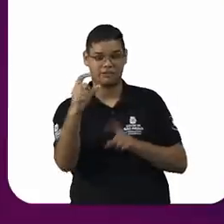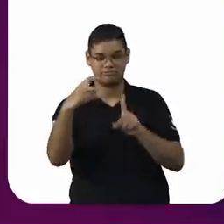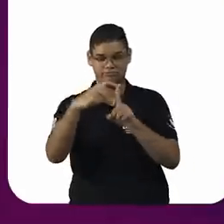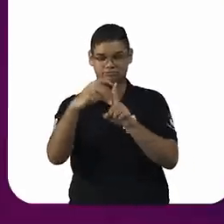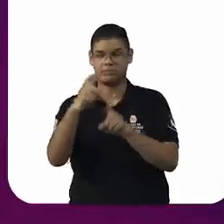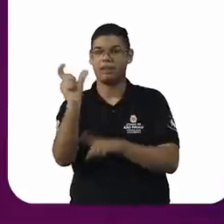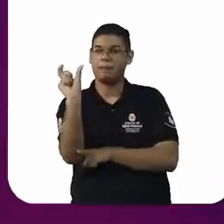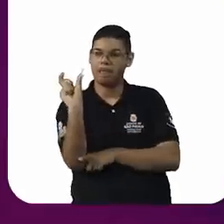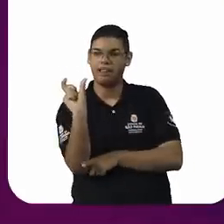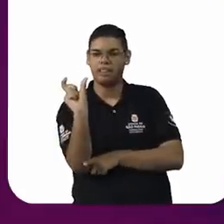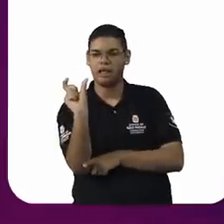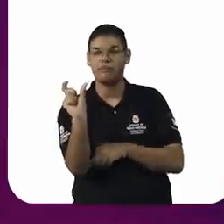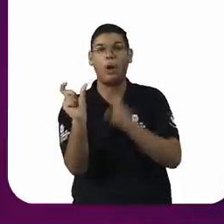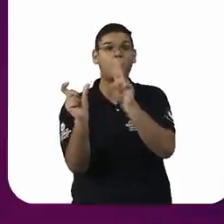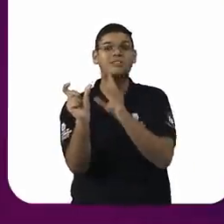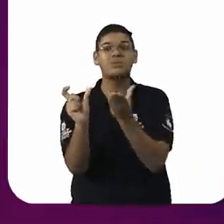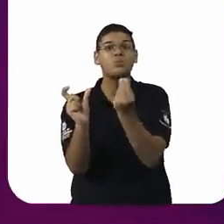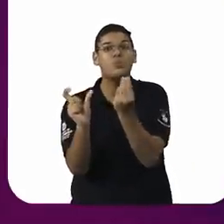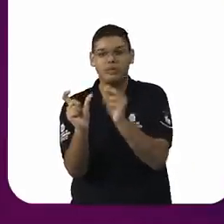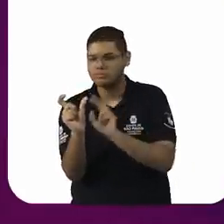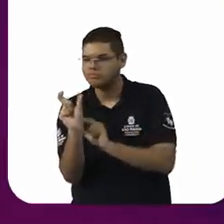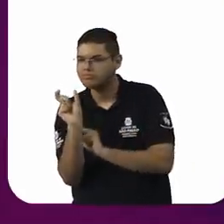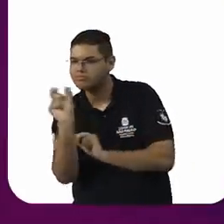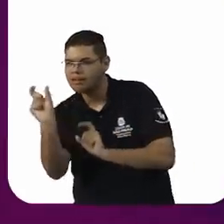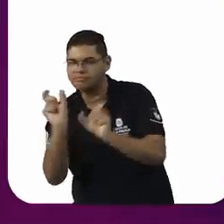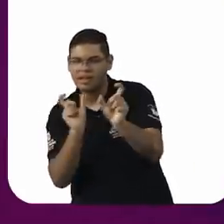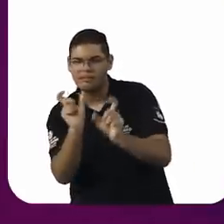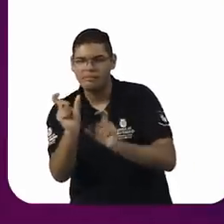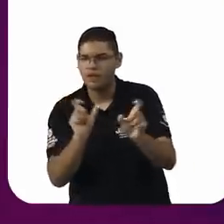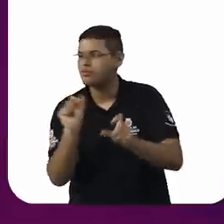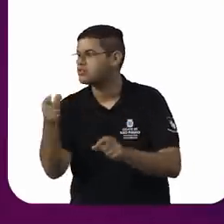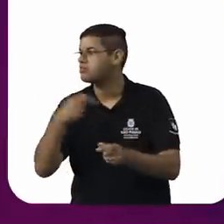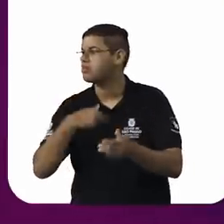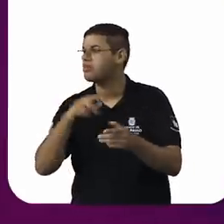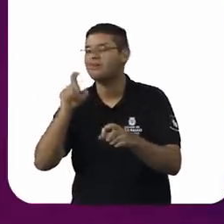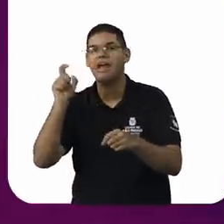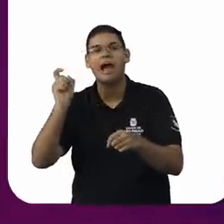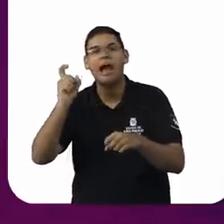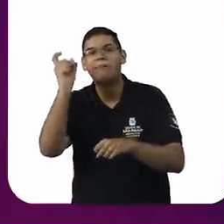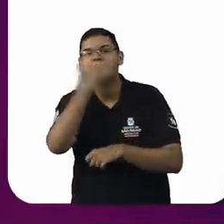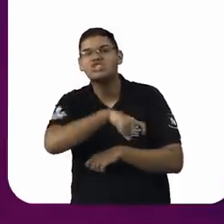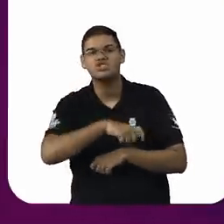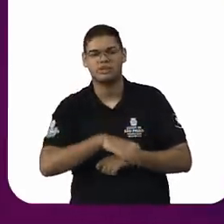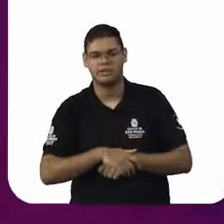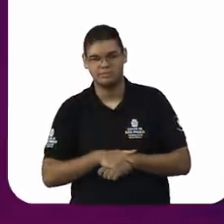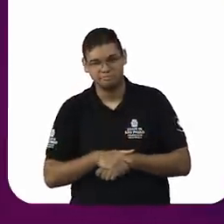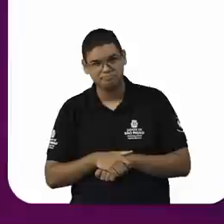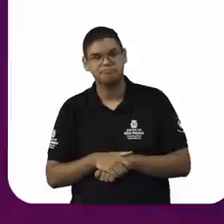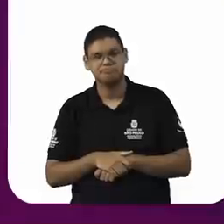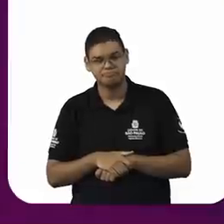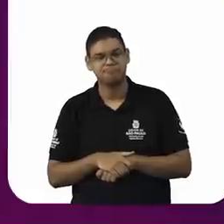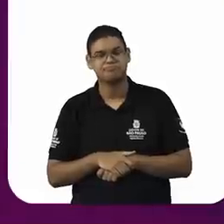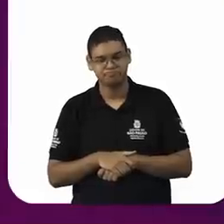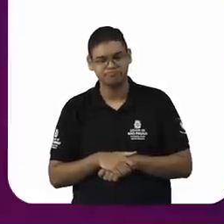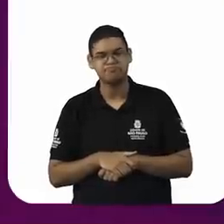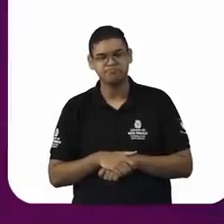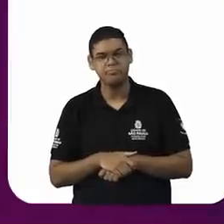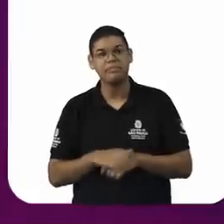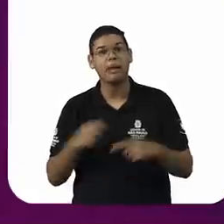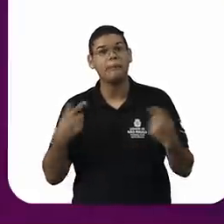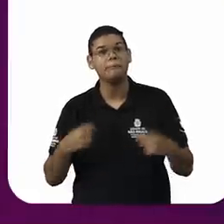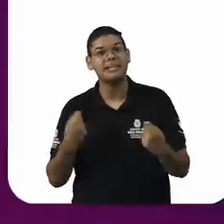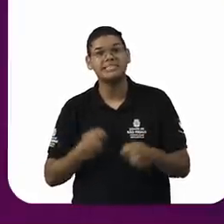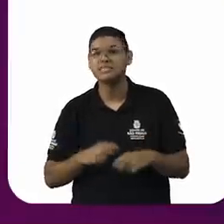para promover a mentira. Isso é um problema, a gente precisa recuperar o valor da palavra. A